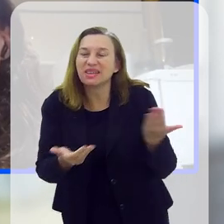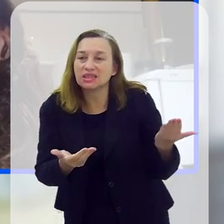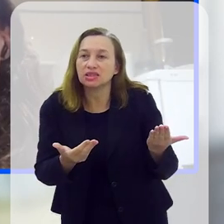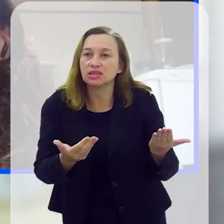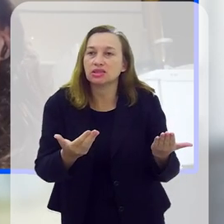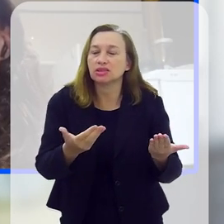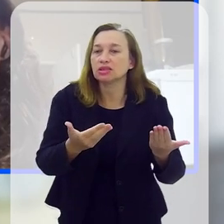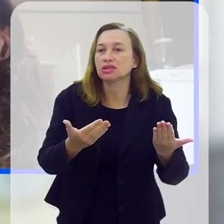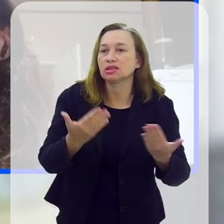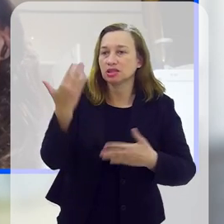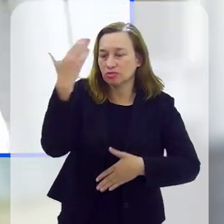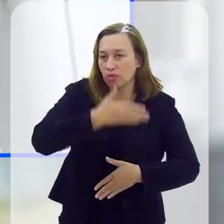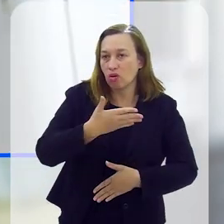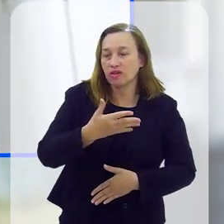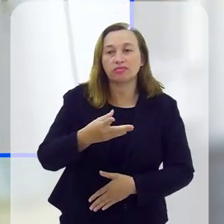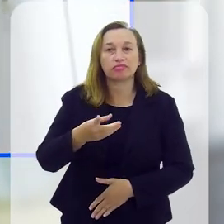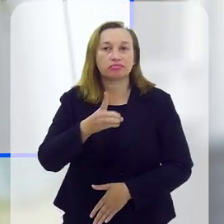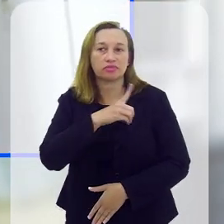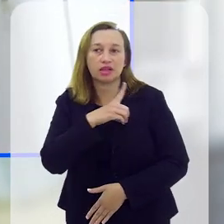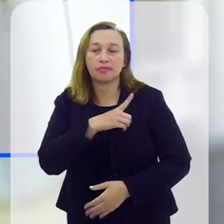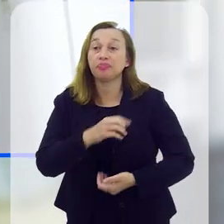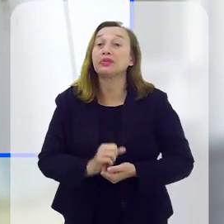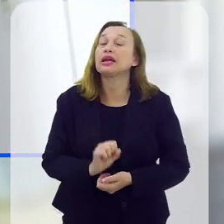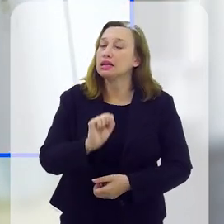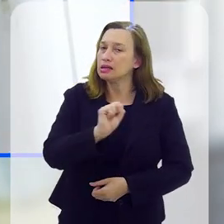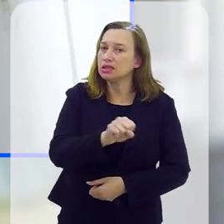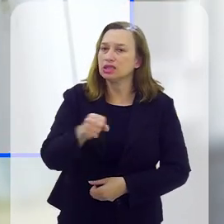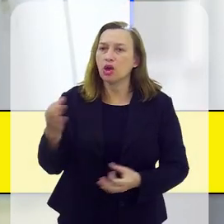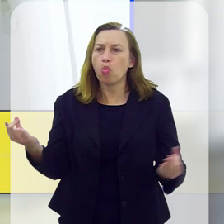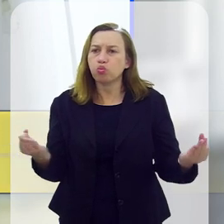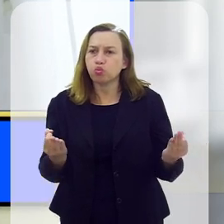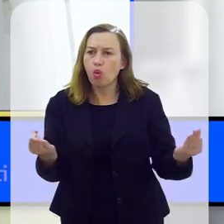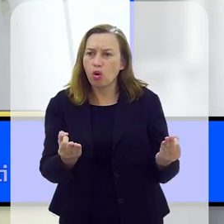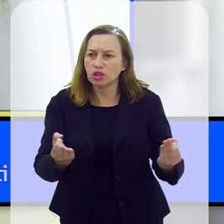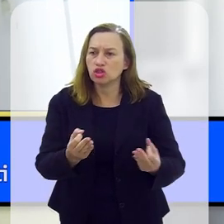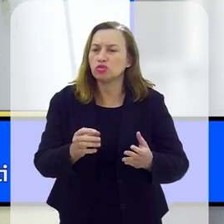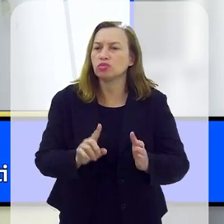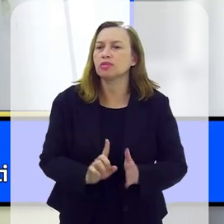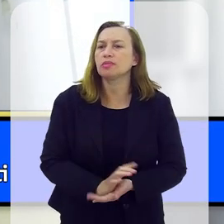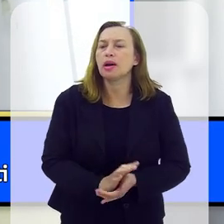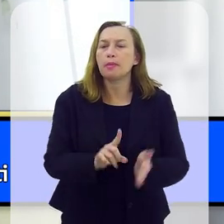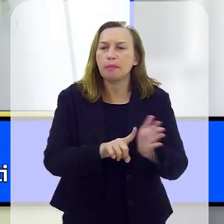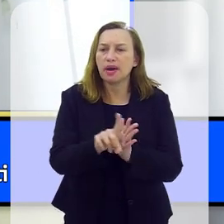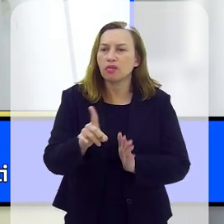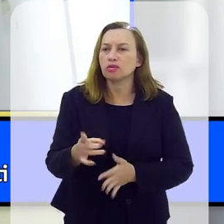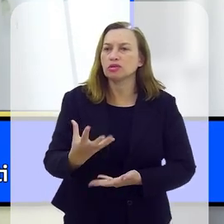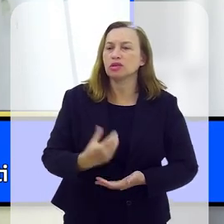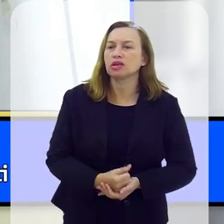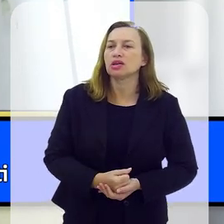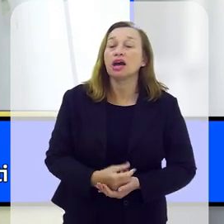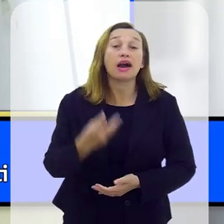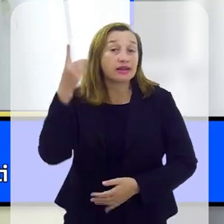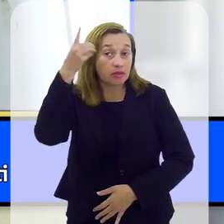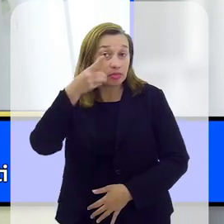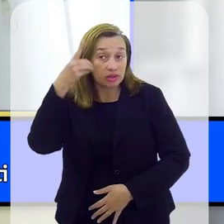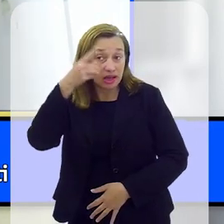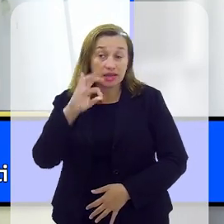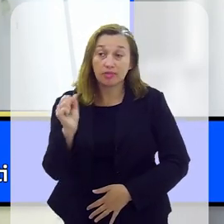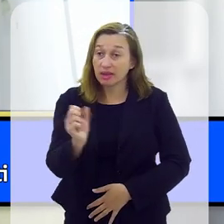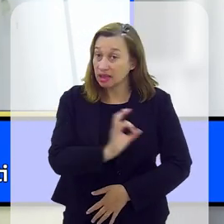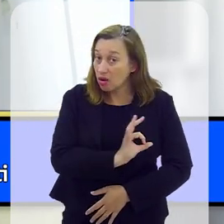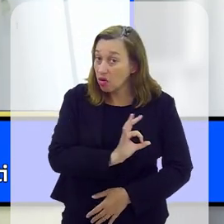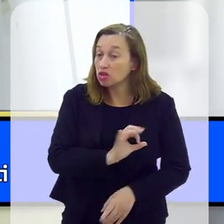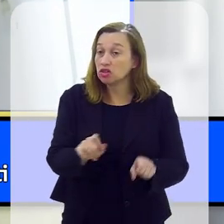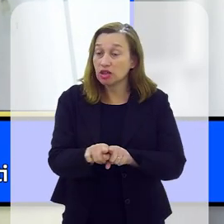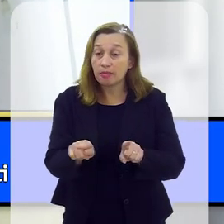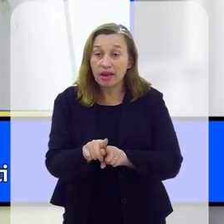essa prova delegada? Pois é, esse assunto é um ótimo gancho, pegando da fala da deputada Marta